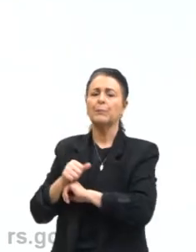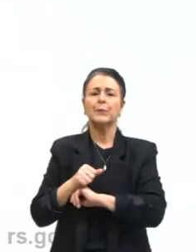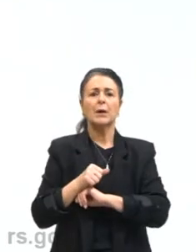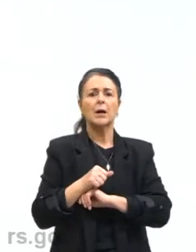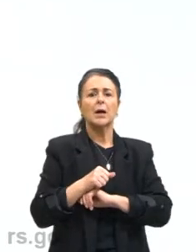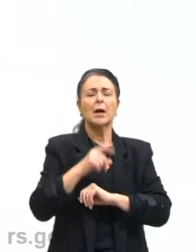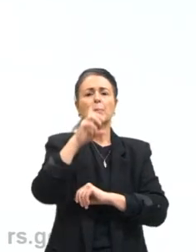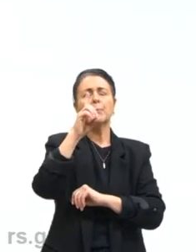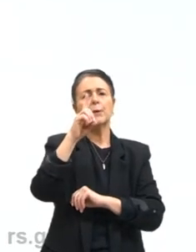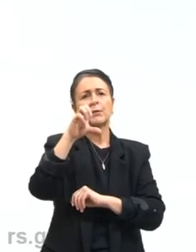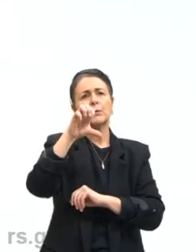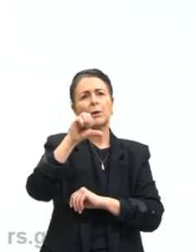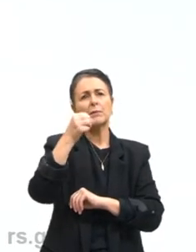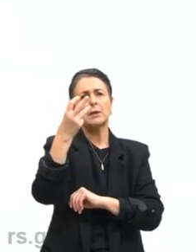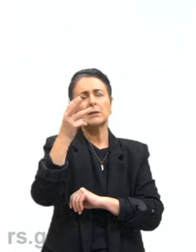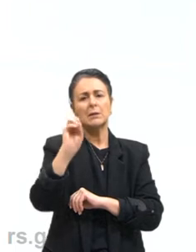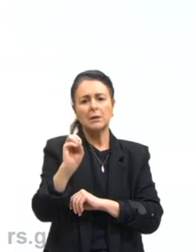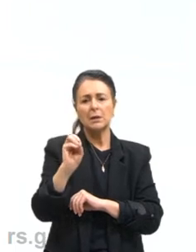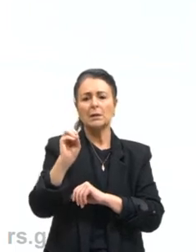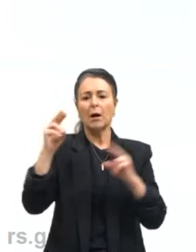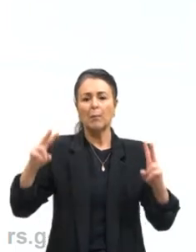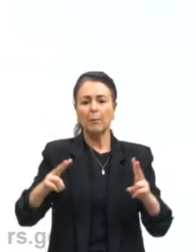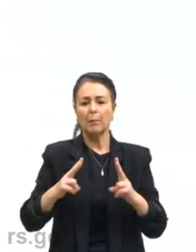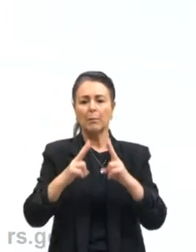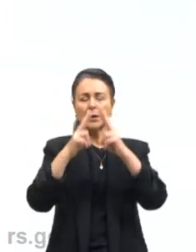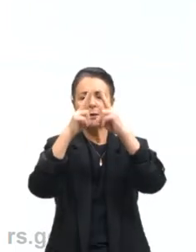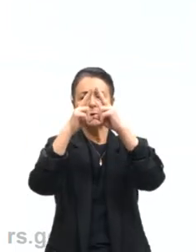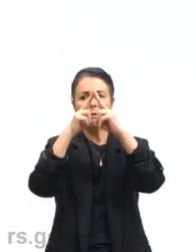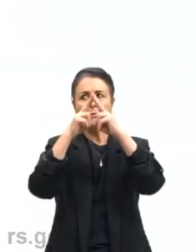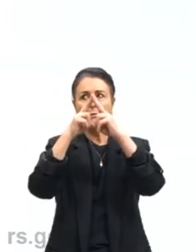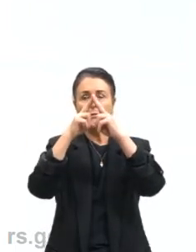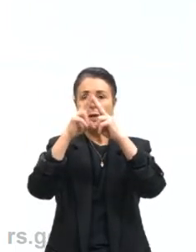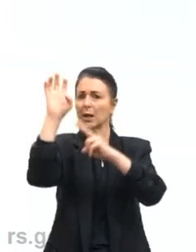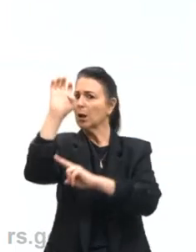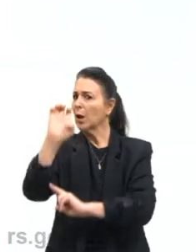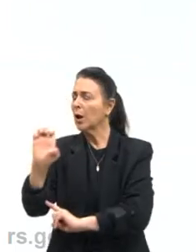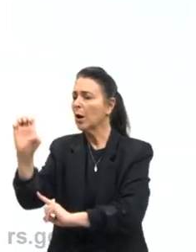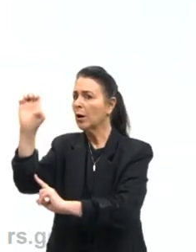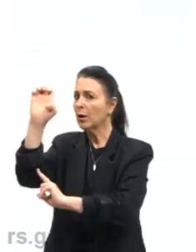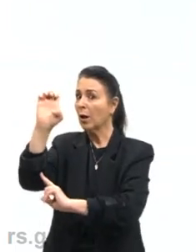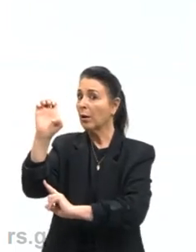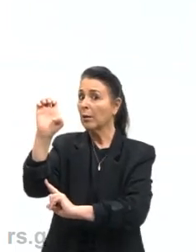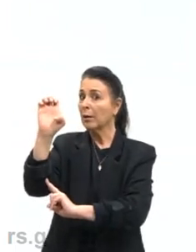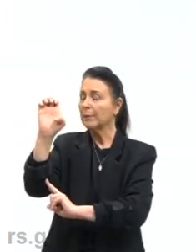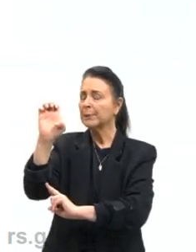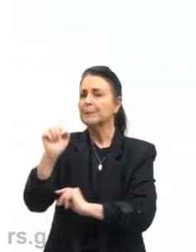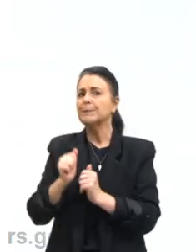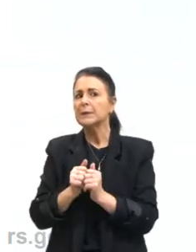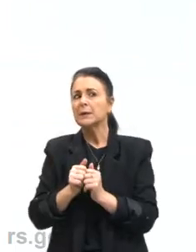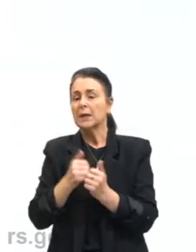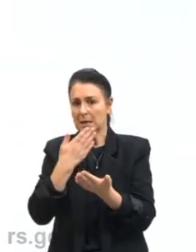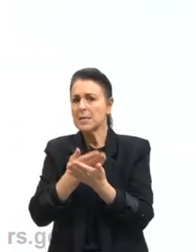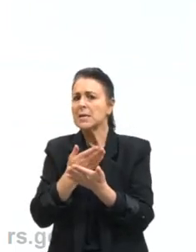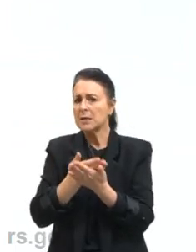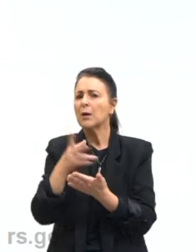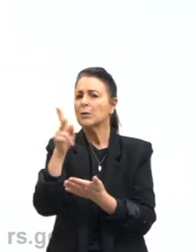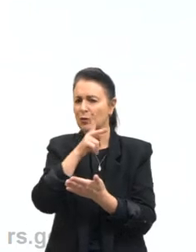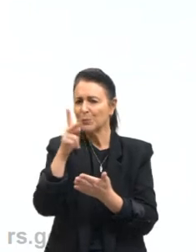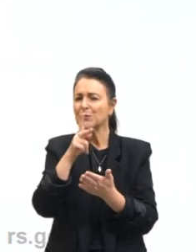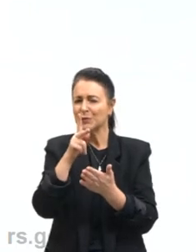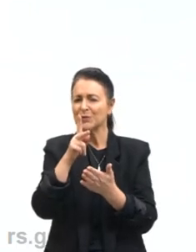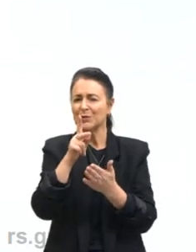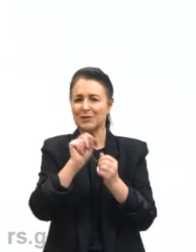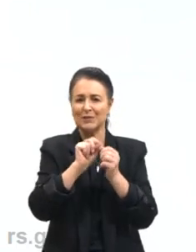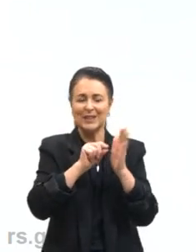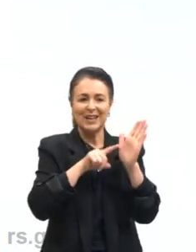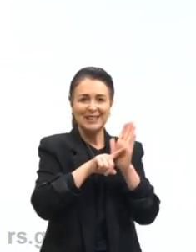estou falando da Europa, de uma obra que, ao longo das nossas aulas, nós vamos investigar um pouco das